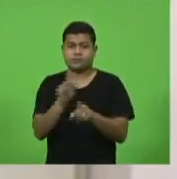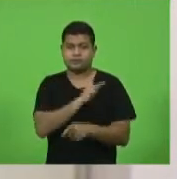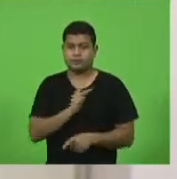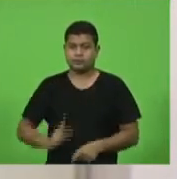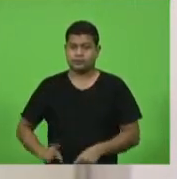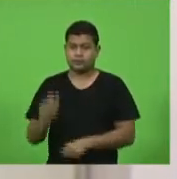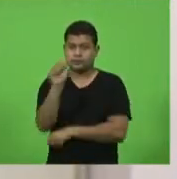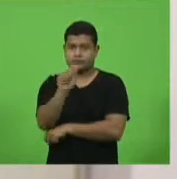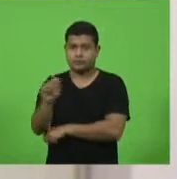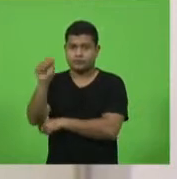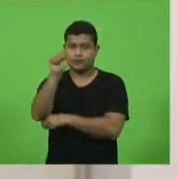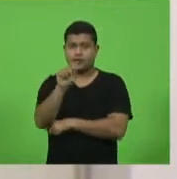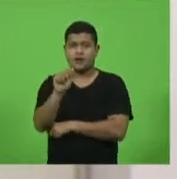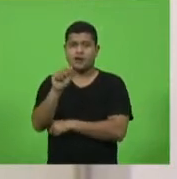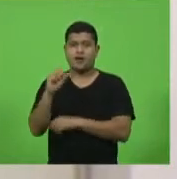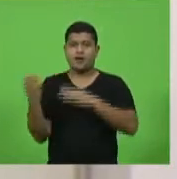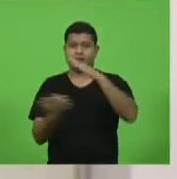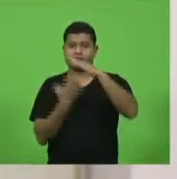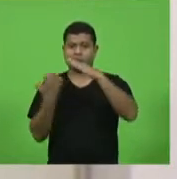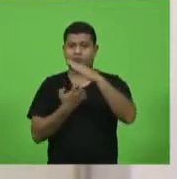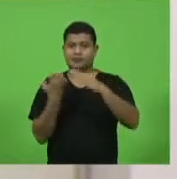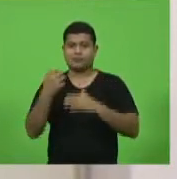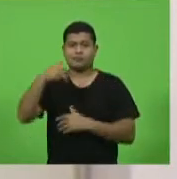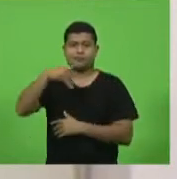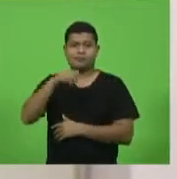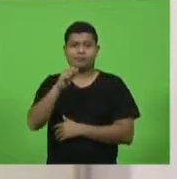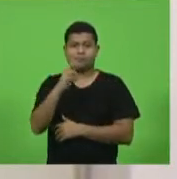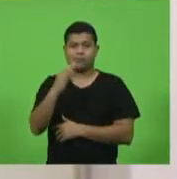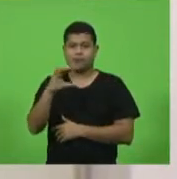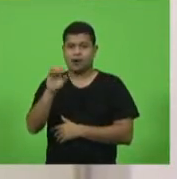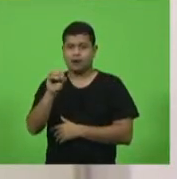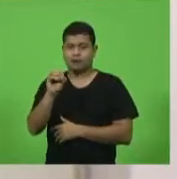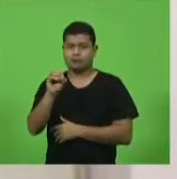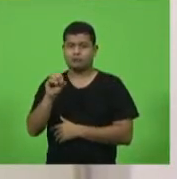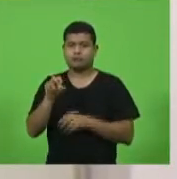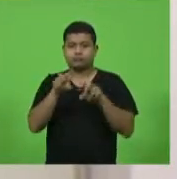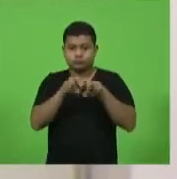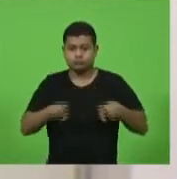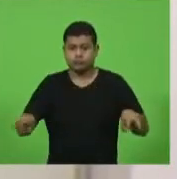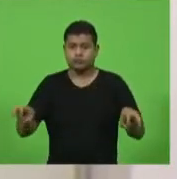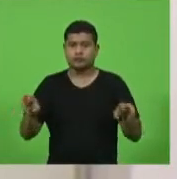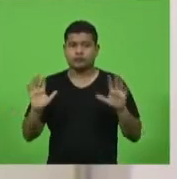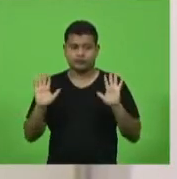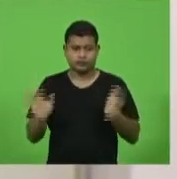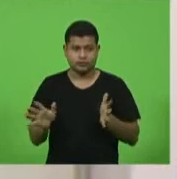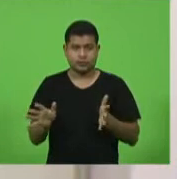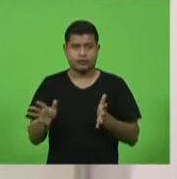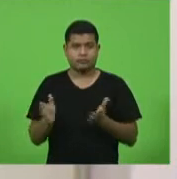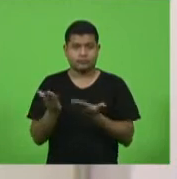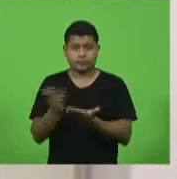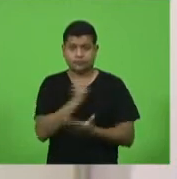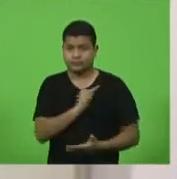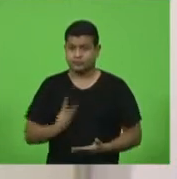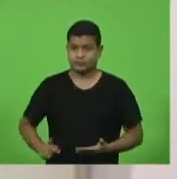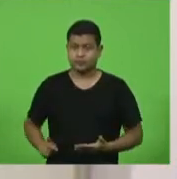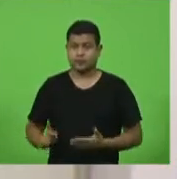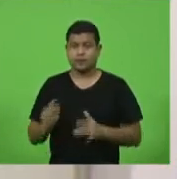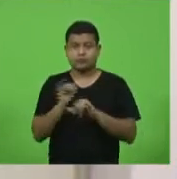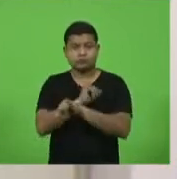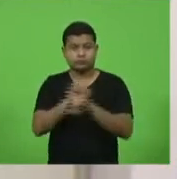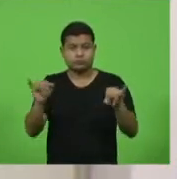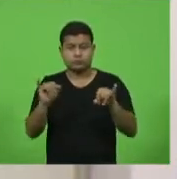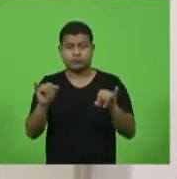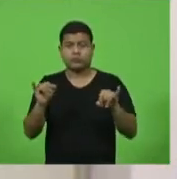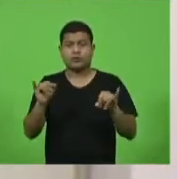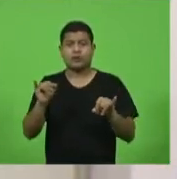Joinville, Assige, Marco Antônio Corsini. Constituída a mesa, o senhor presidente deu ciência aos presentes de que